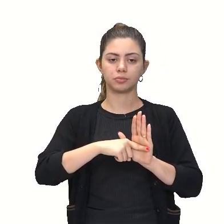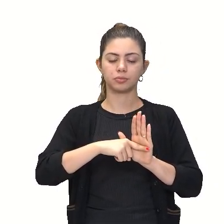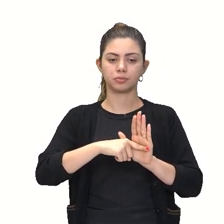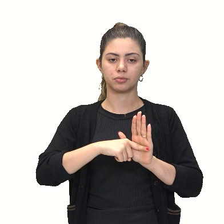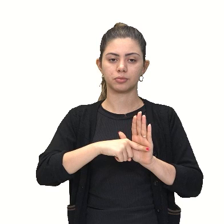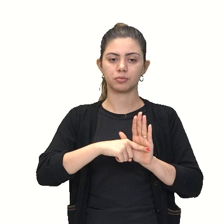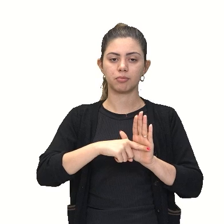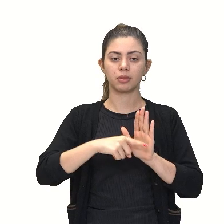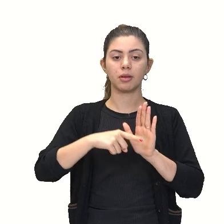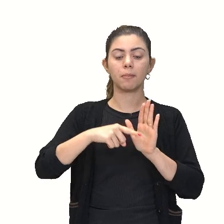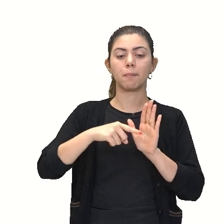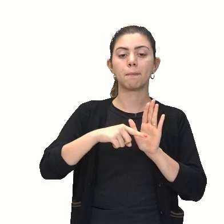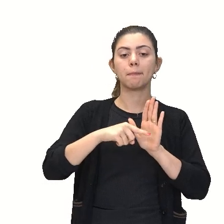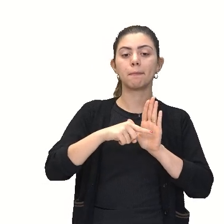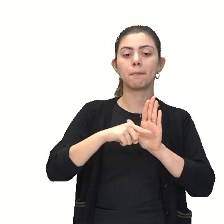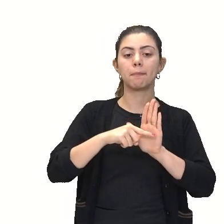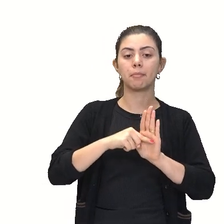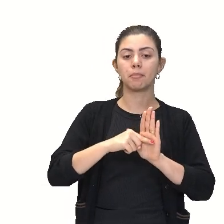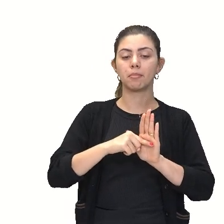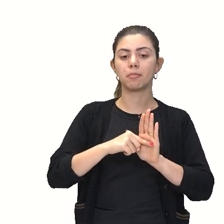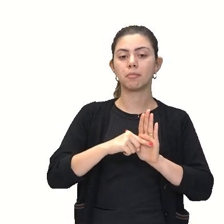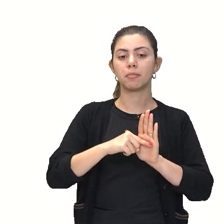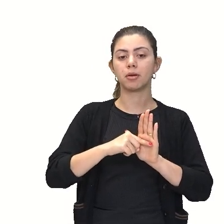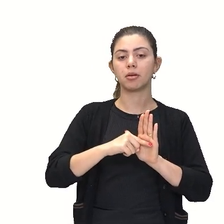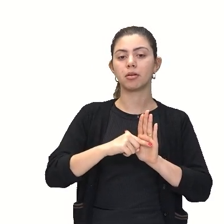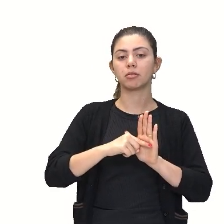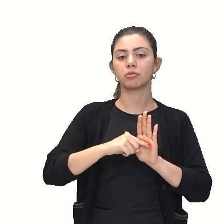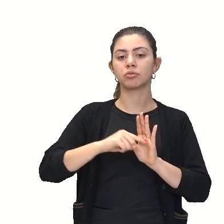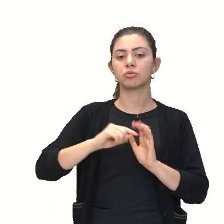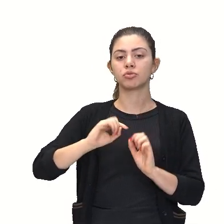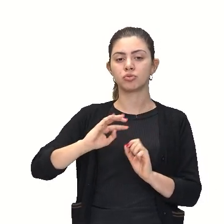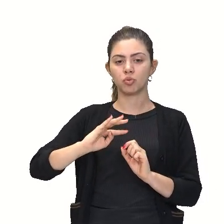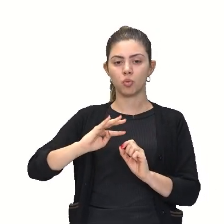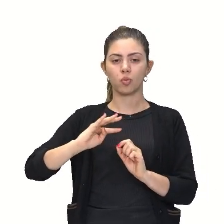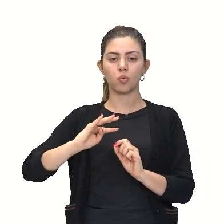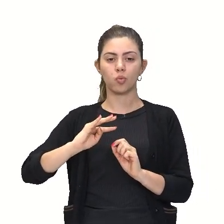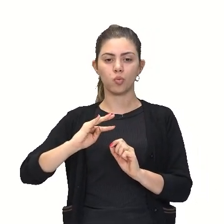De seu quádruplo, olha.